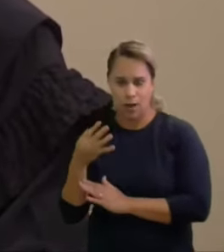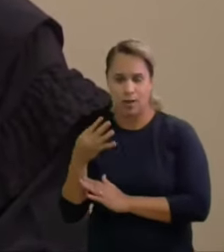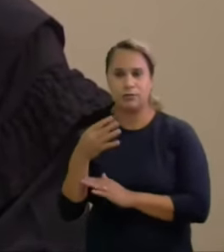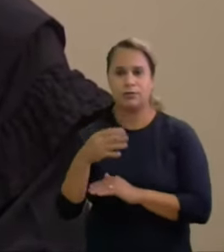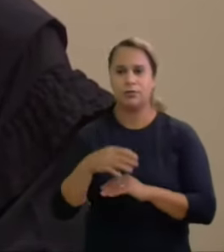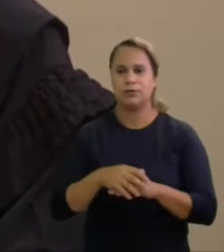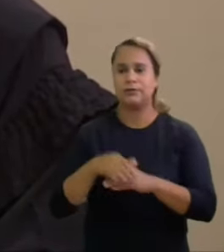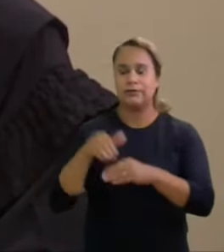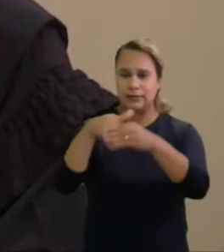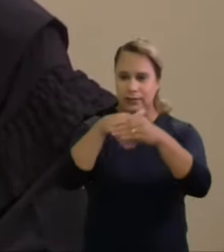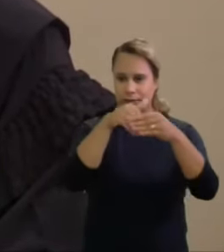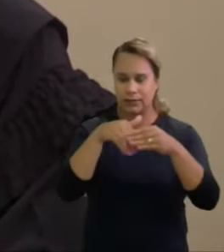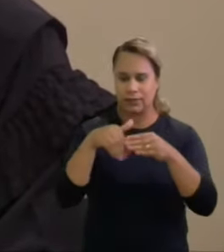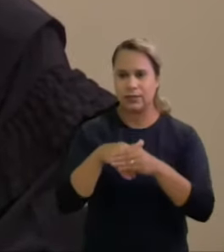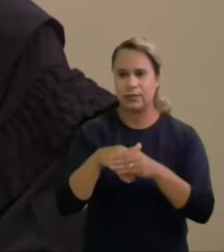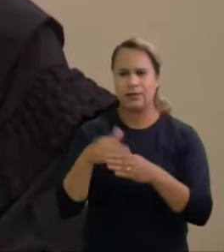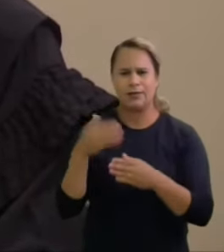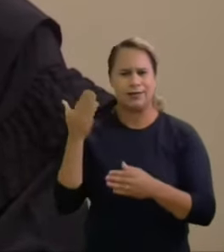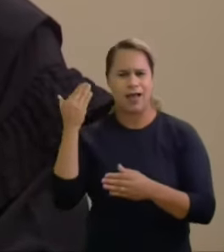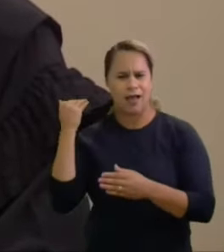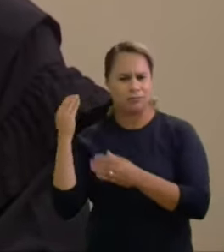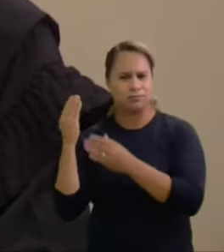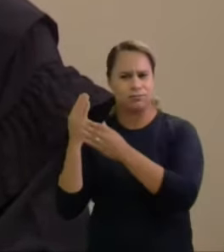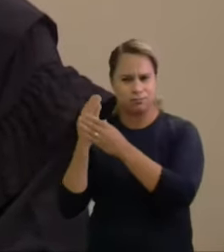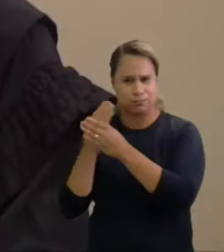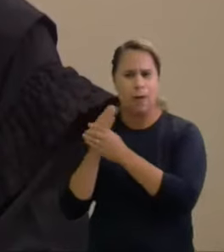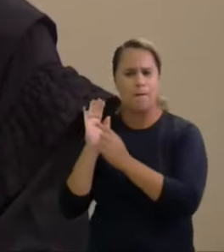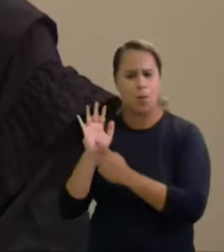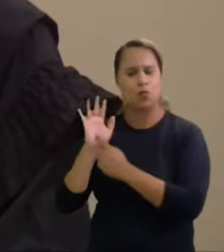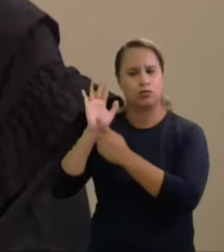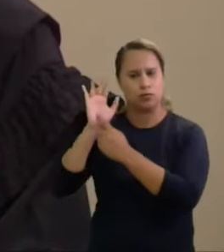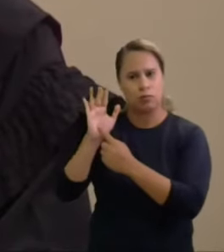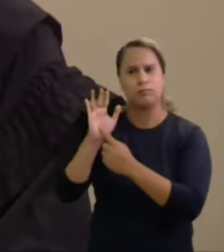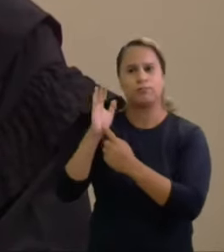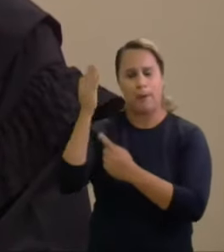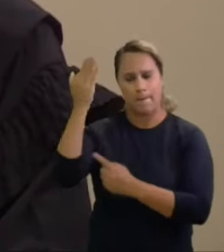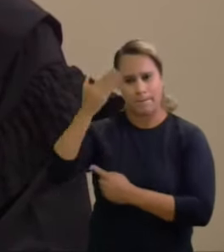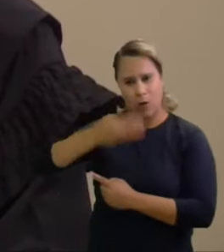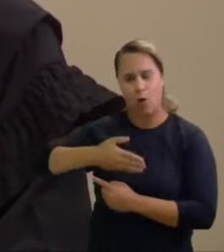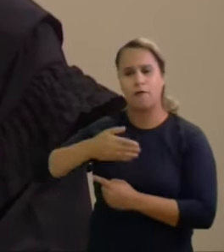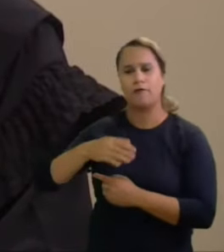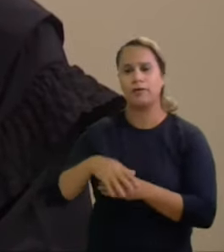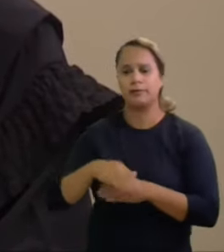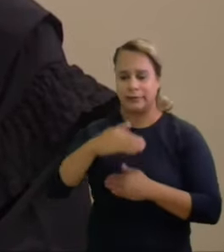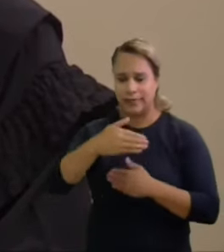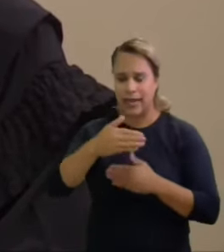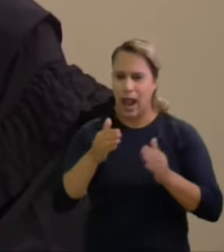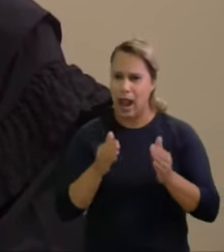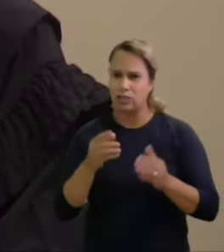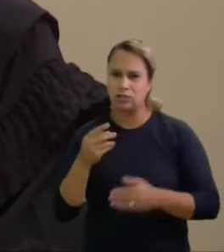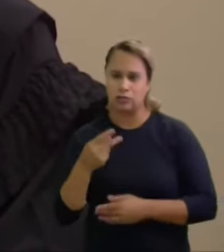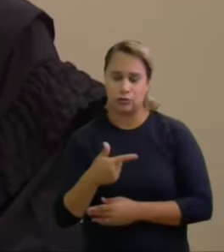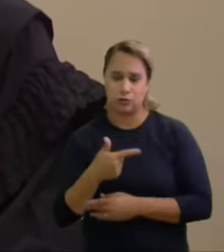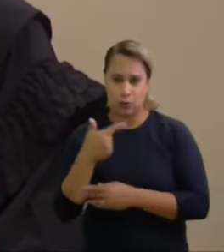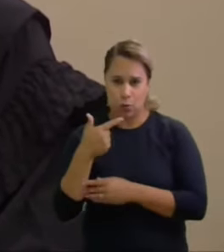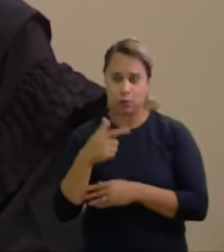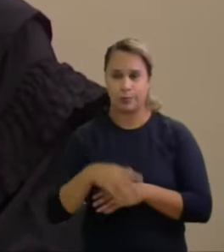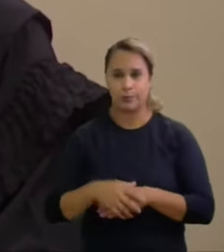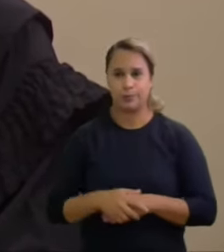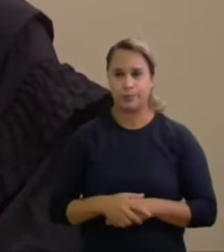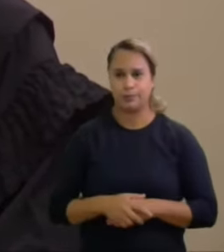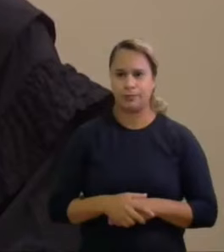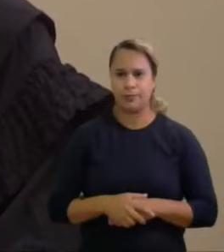patente a existência de caixa dois a distinção entre os casos se faz necessária para demonstrar a diferença de